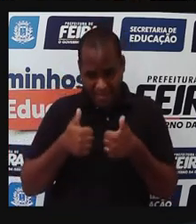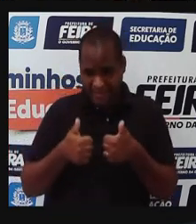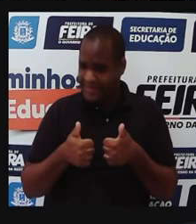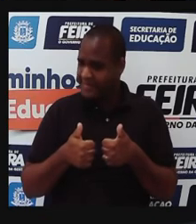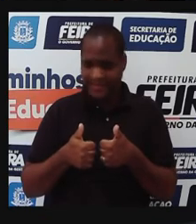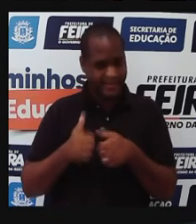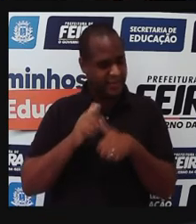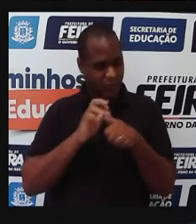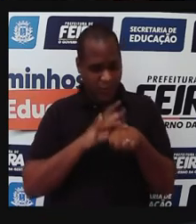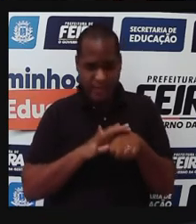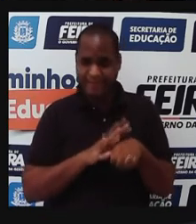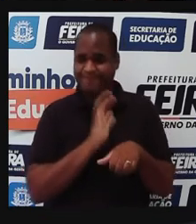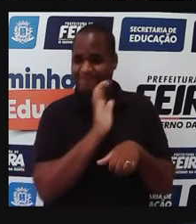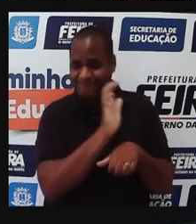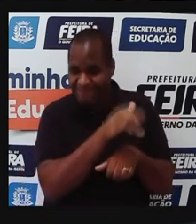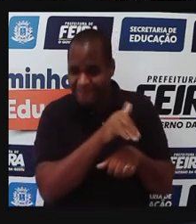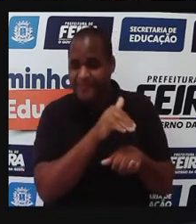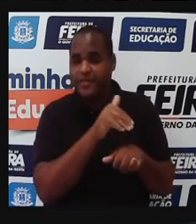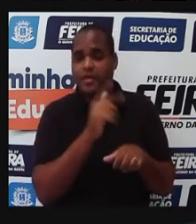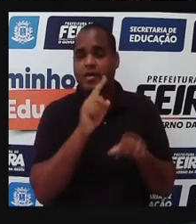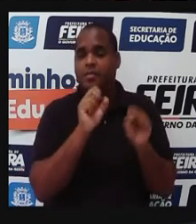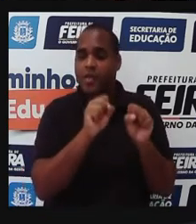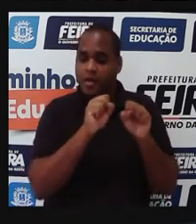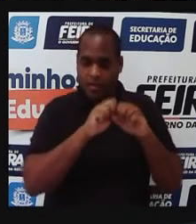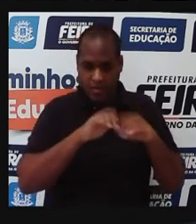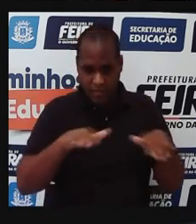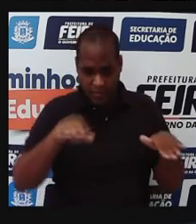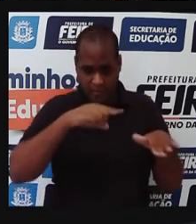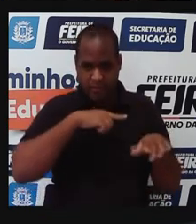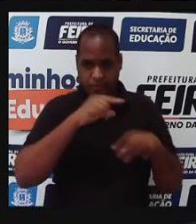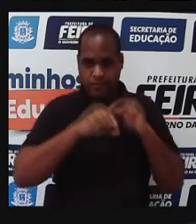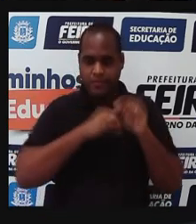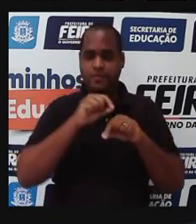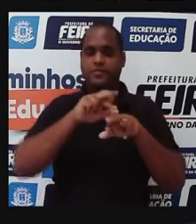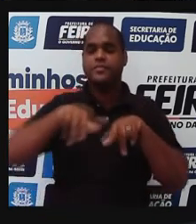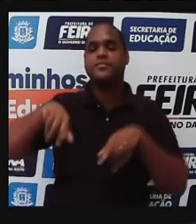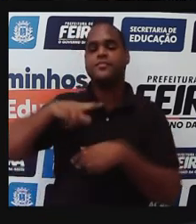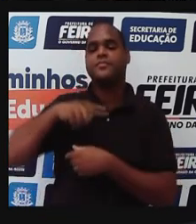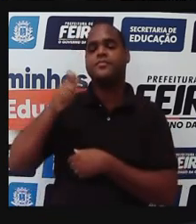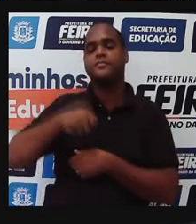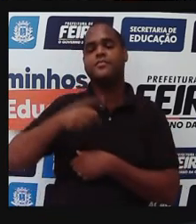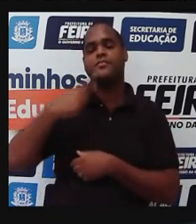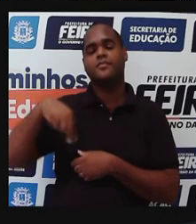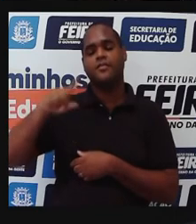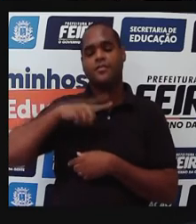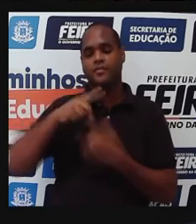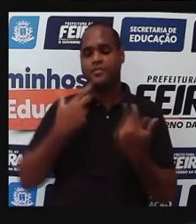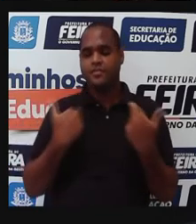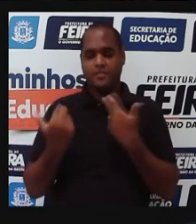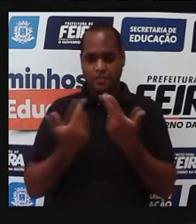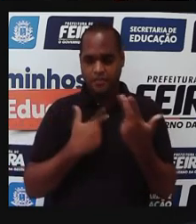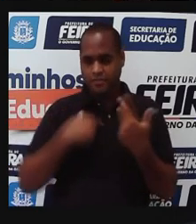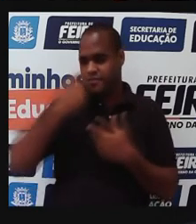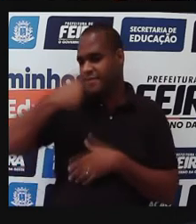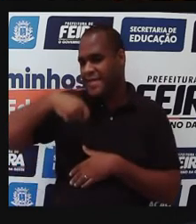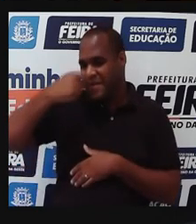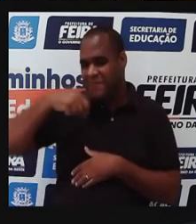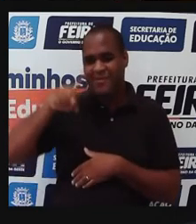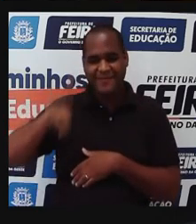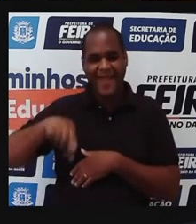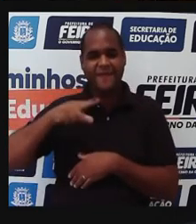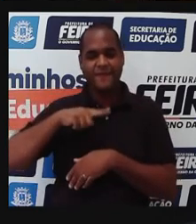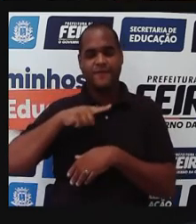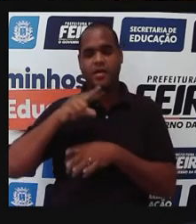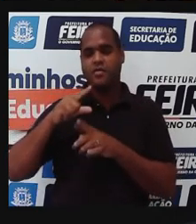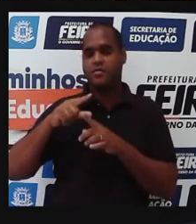contaminada, infectada, isso pode transmitir a doença pra nós, então, a mesma coisa pra gripe aviária, e o